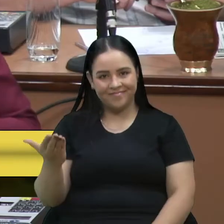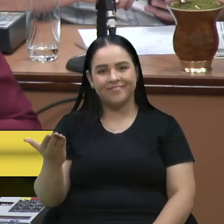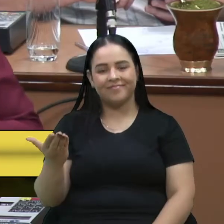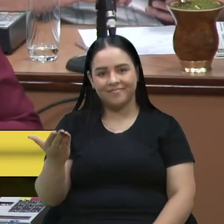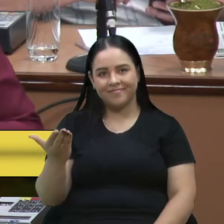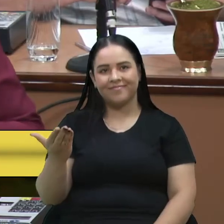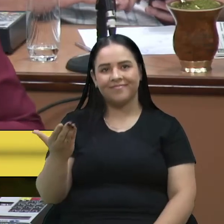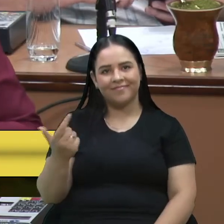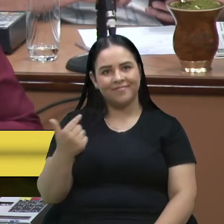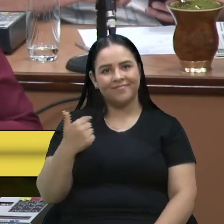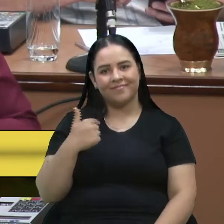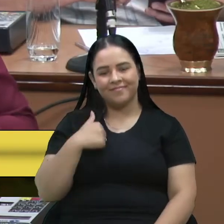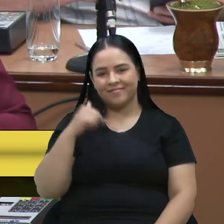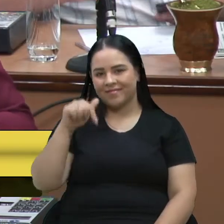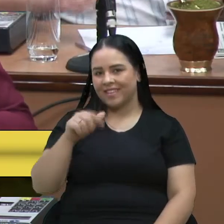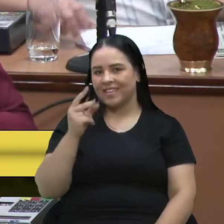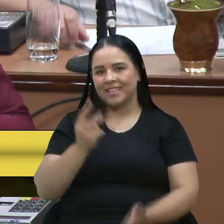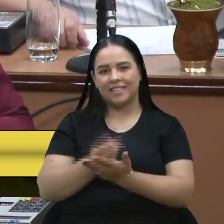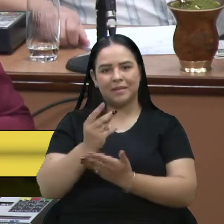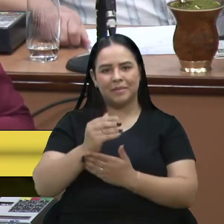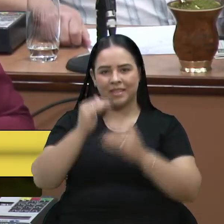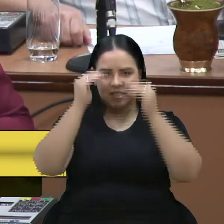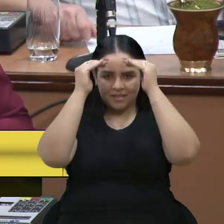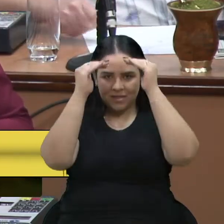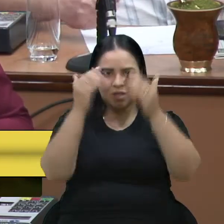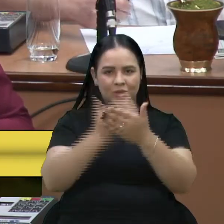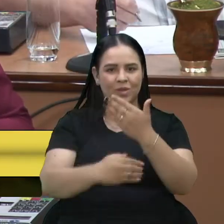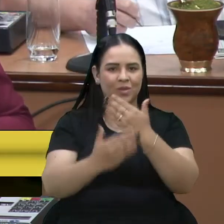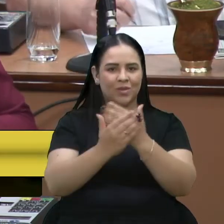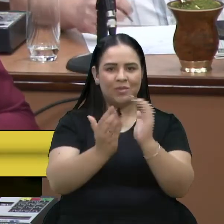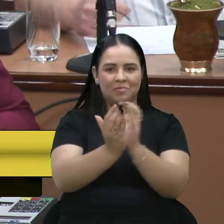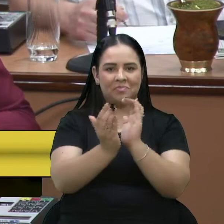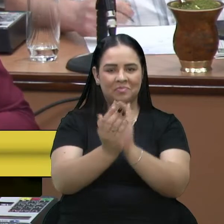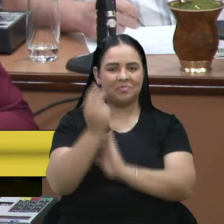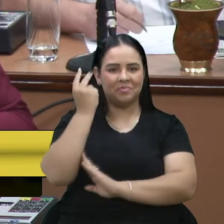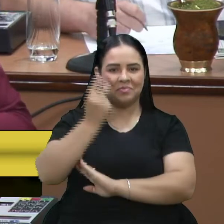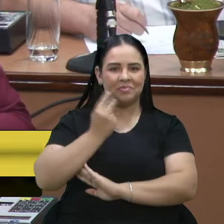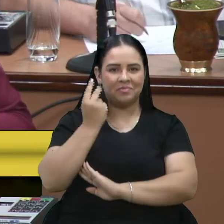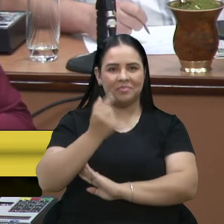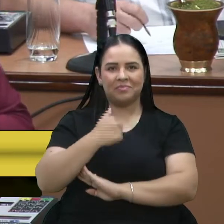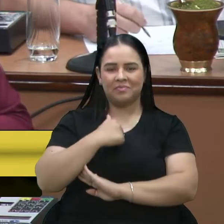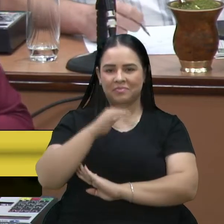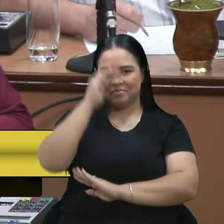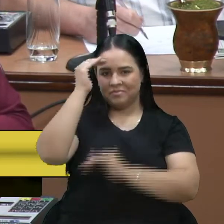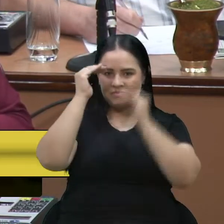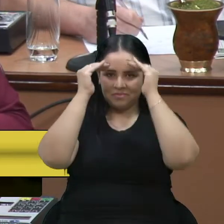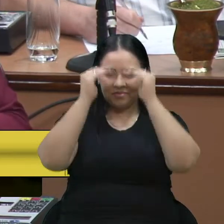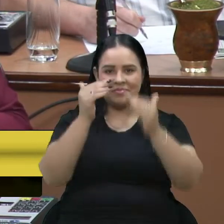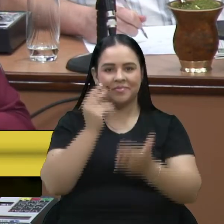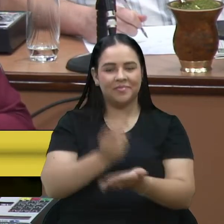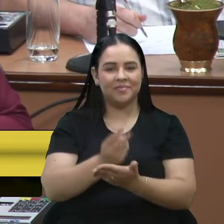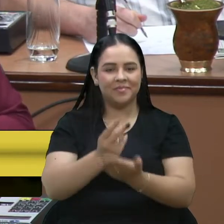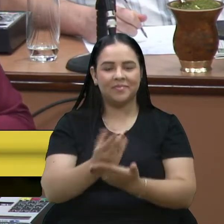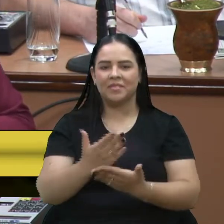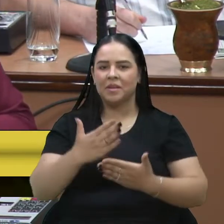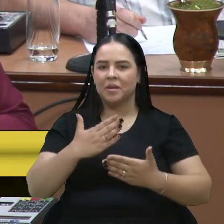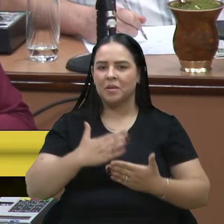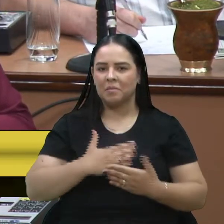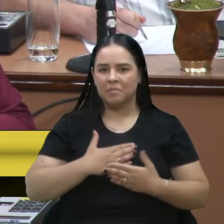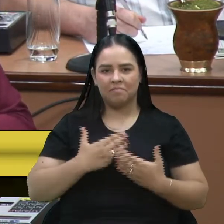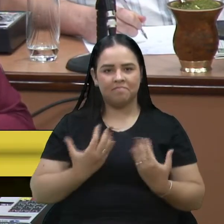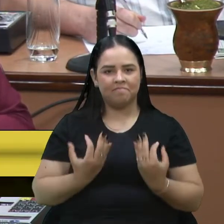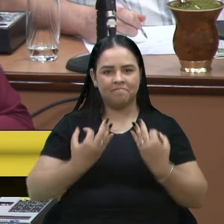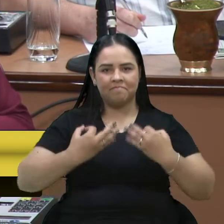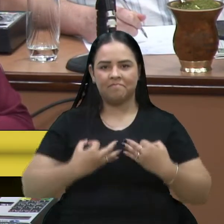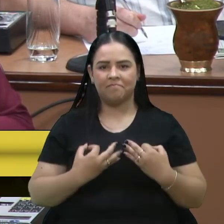eu aqui dentro sempre respeitei todos os colegas vereadores e vou respeitar sempre. Então, o meu caráter, eu